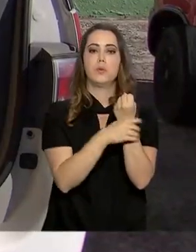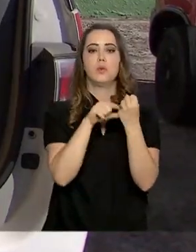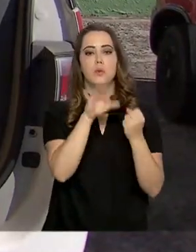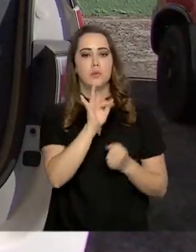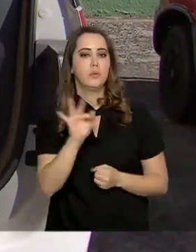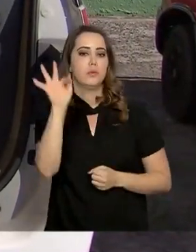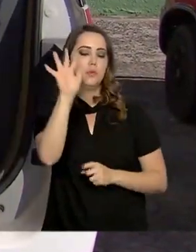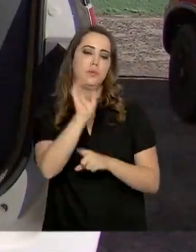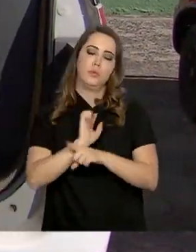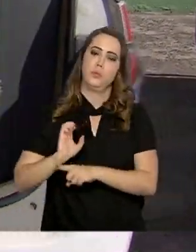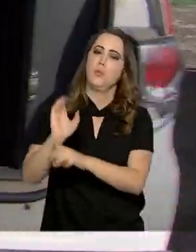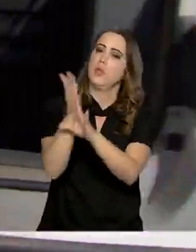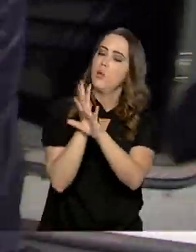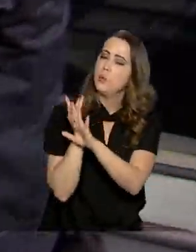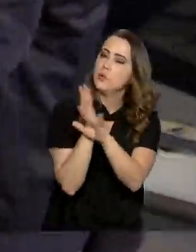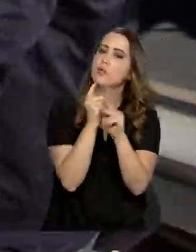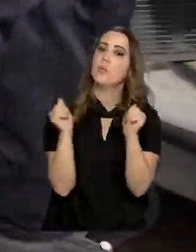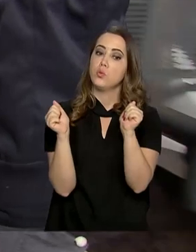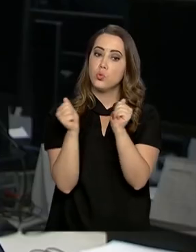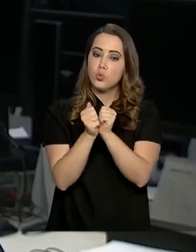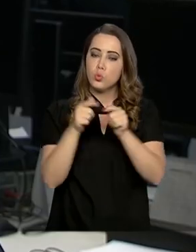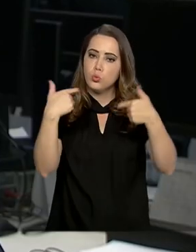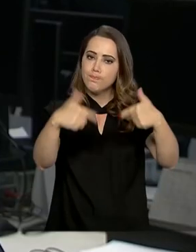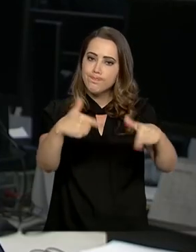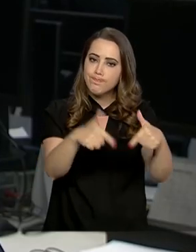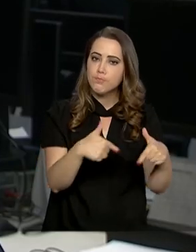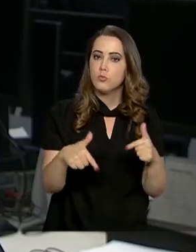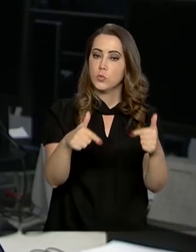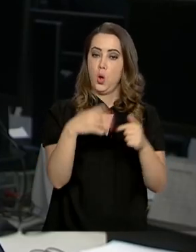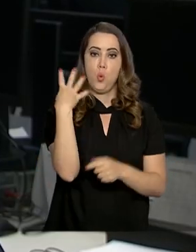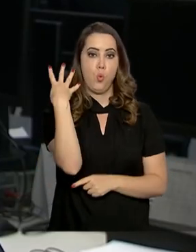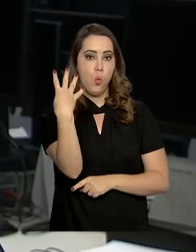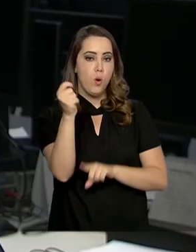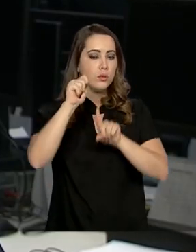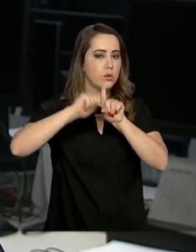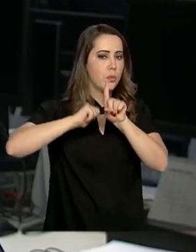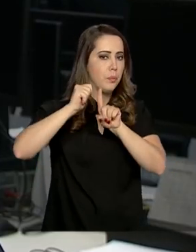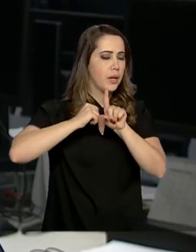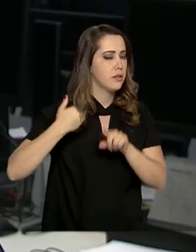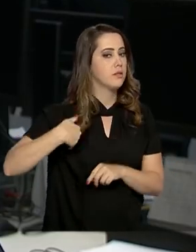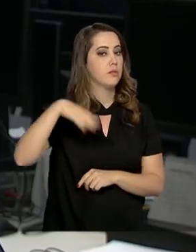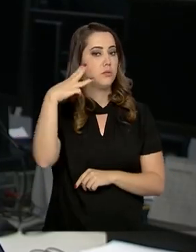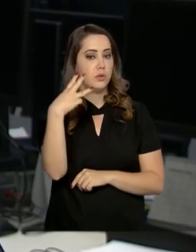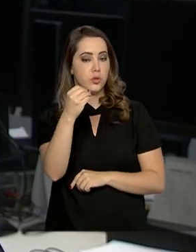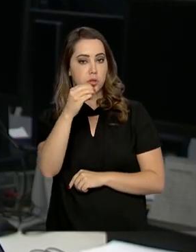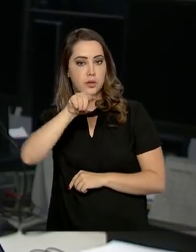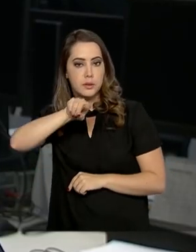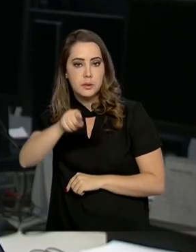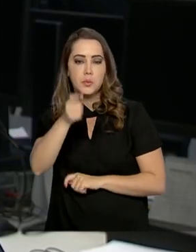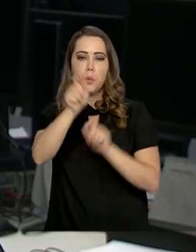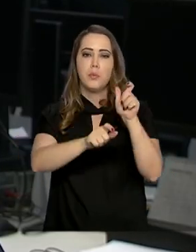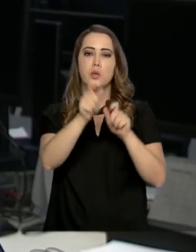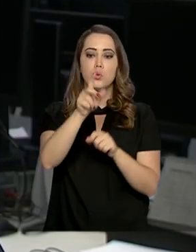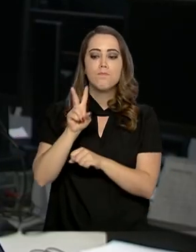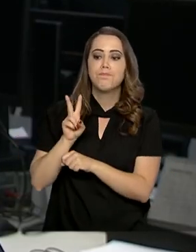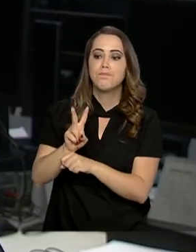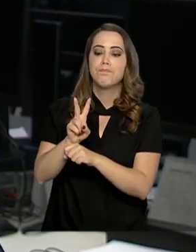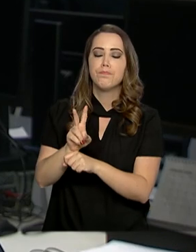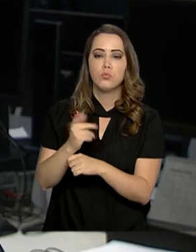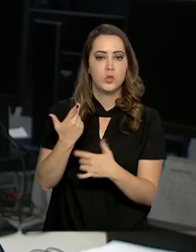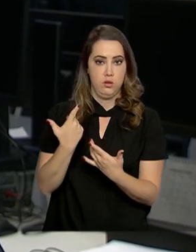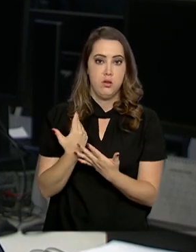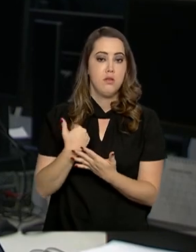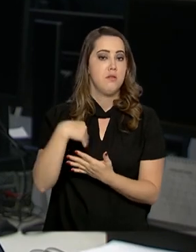federais, estaduais e municipais. Durante quatro meses, mais de 300 mil pessoas foram abordadas e 1